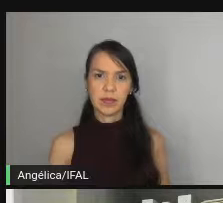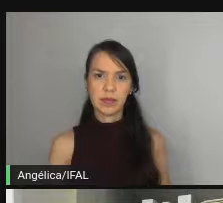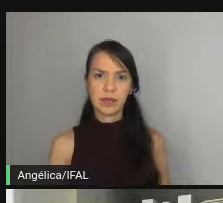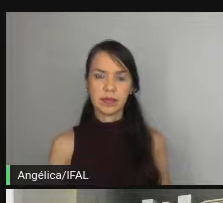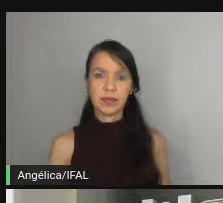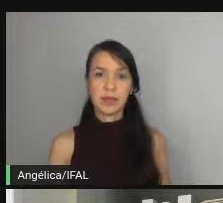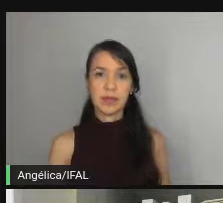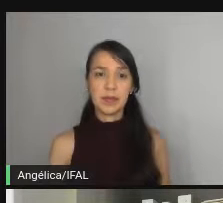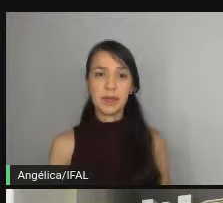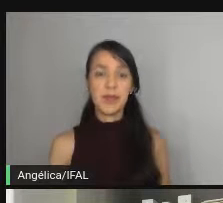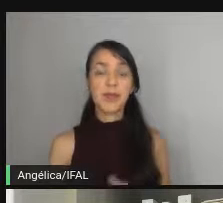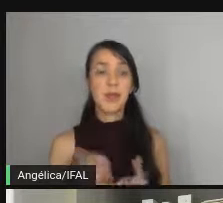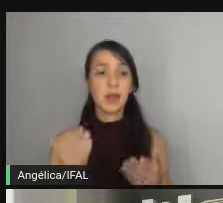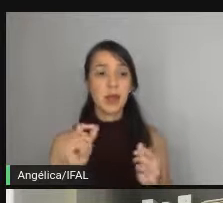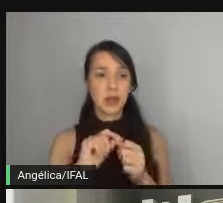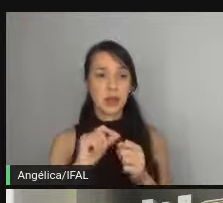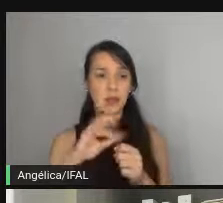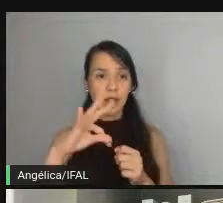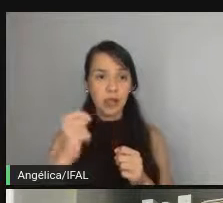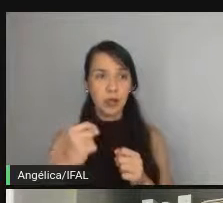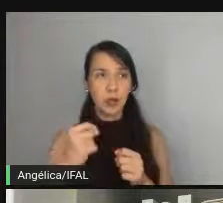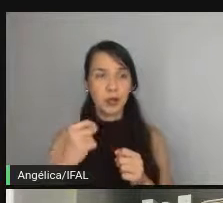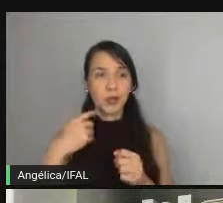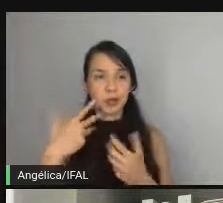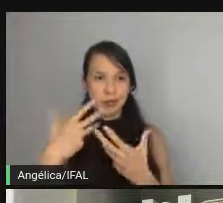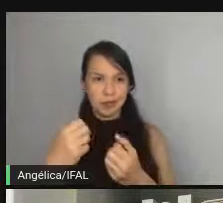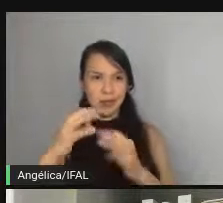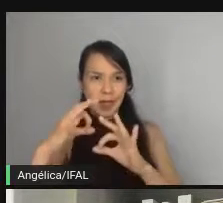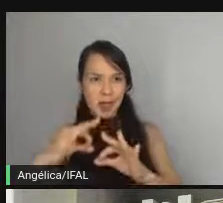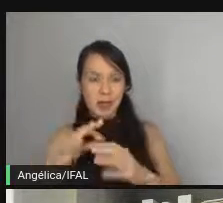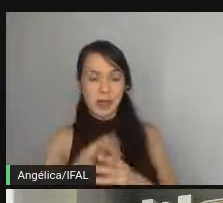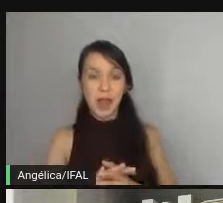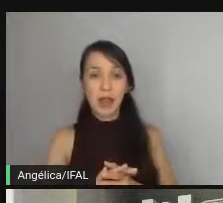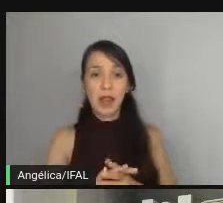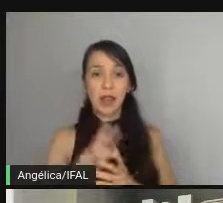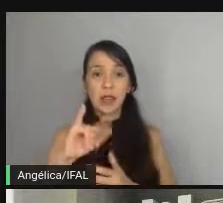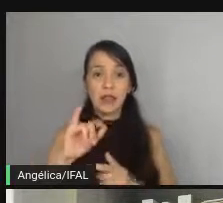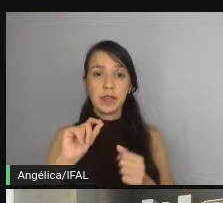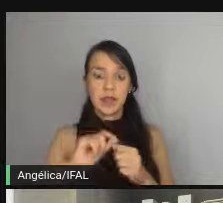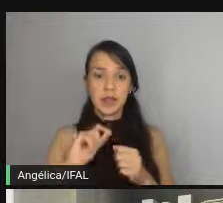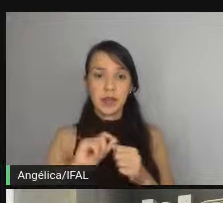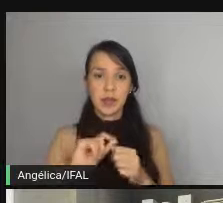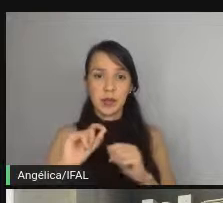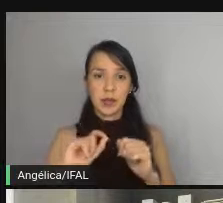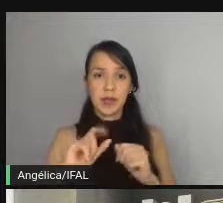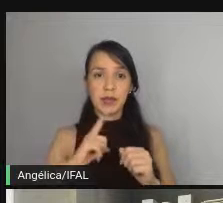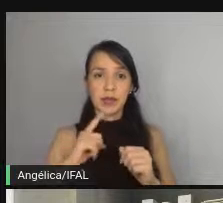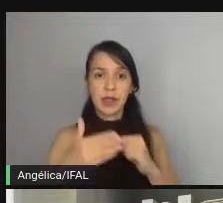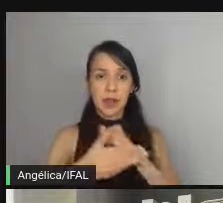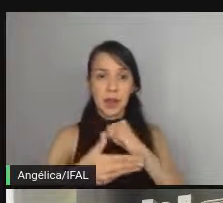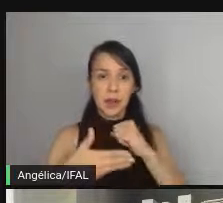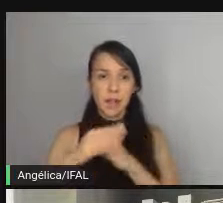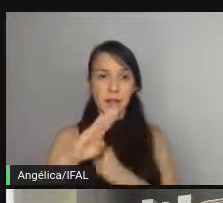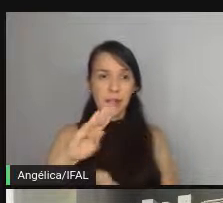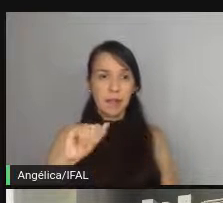e aí como a gente vai assumir que tudo deu certo tá a gente vai fazer a gente tem a base